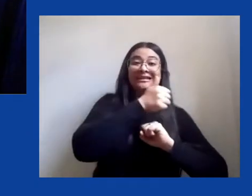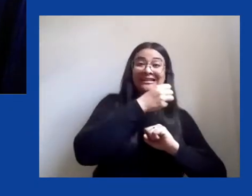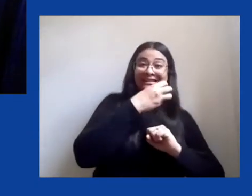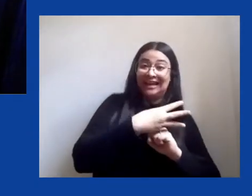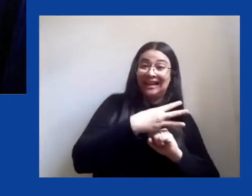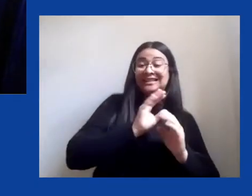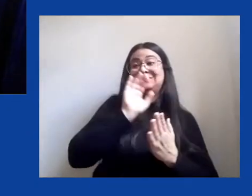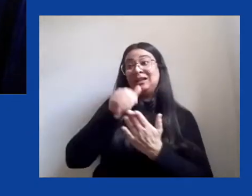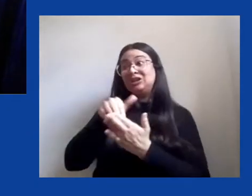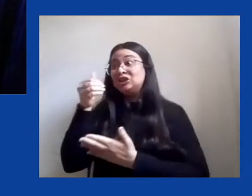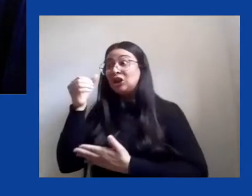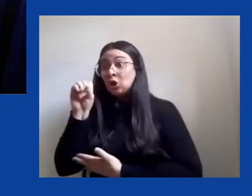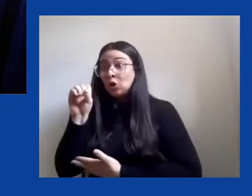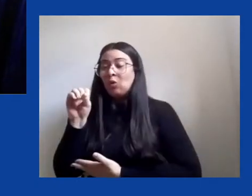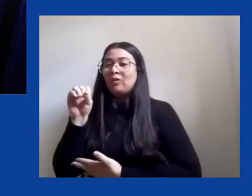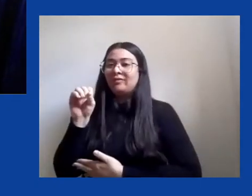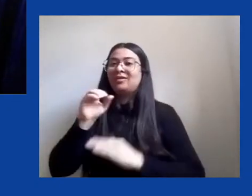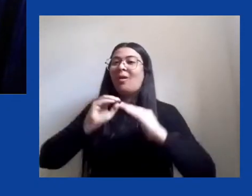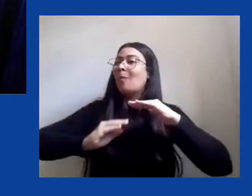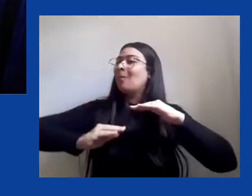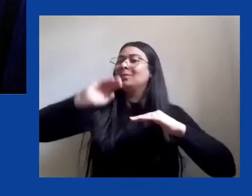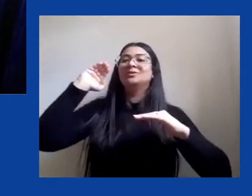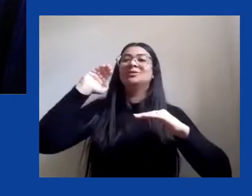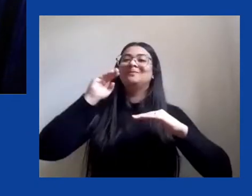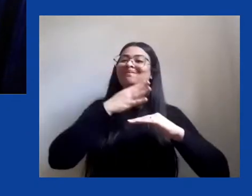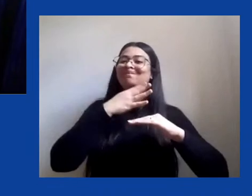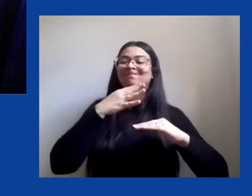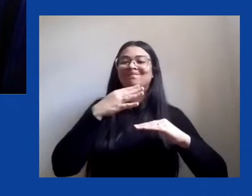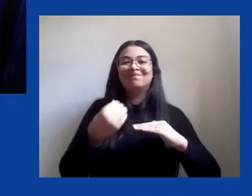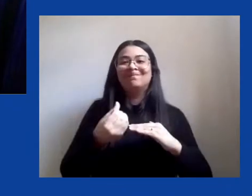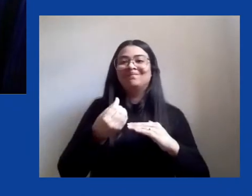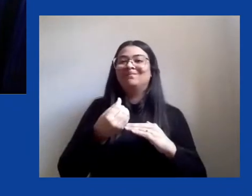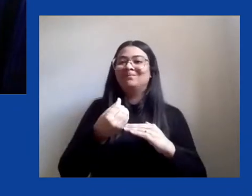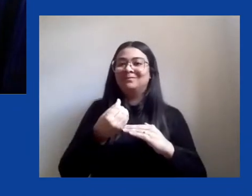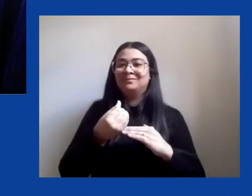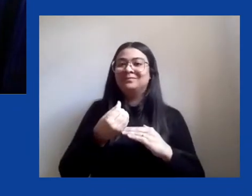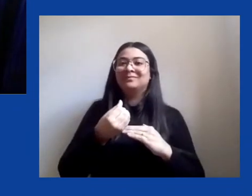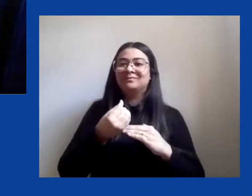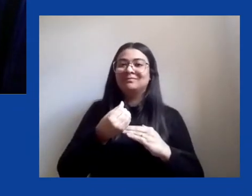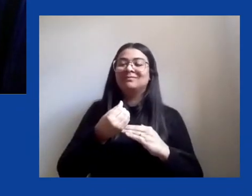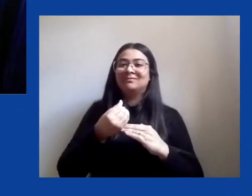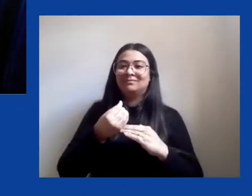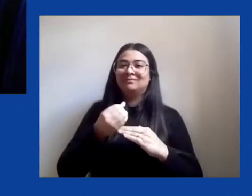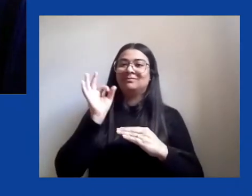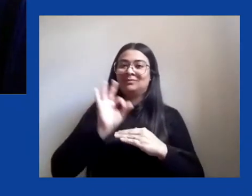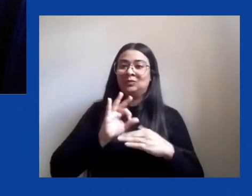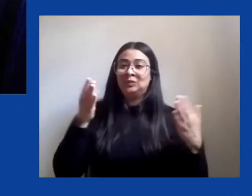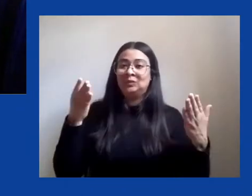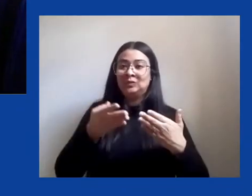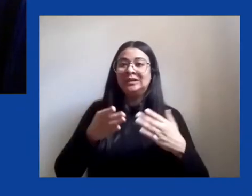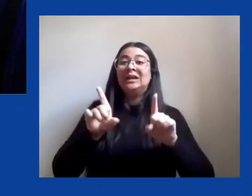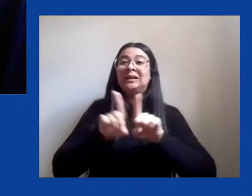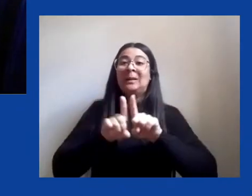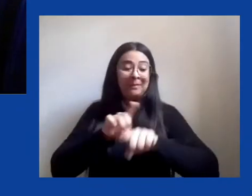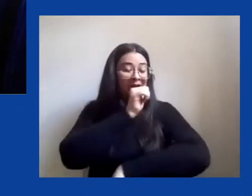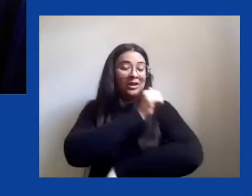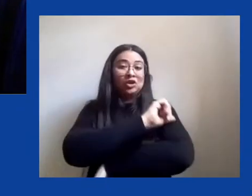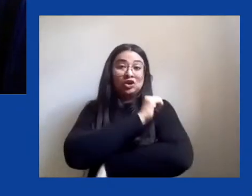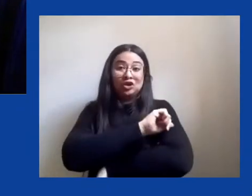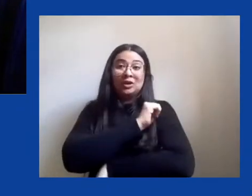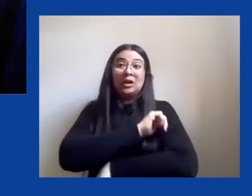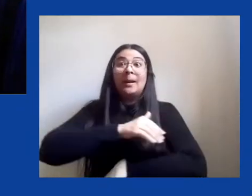46,2%. A situação no Rio de Janeiro é ainda mais alarmante, com